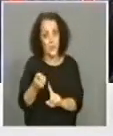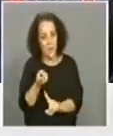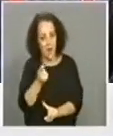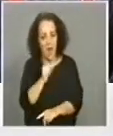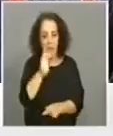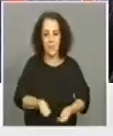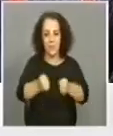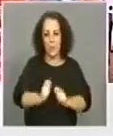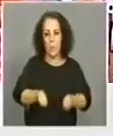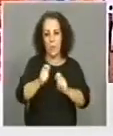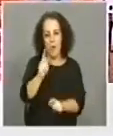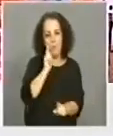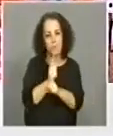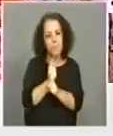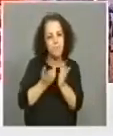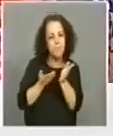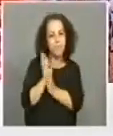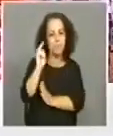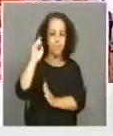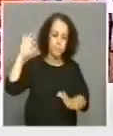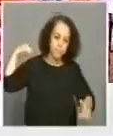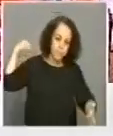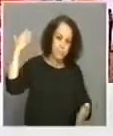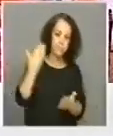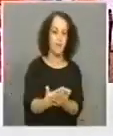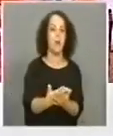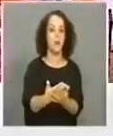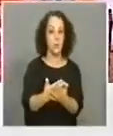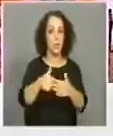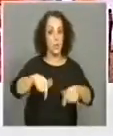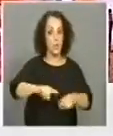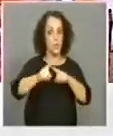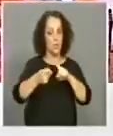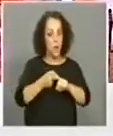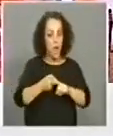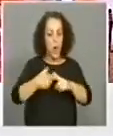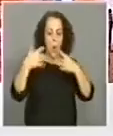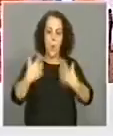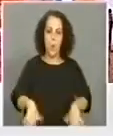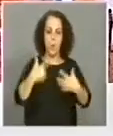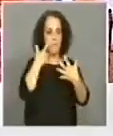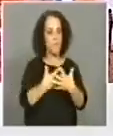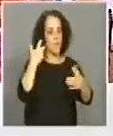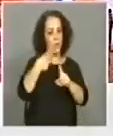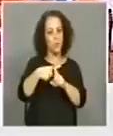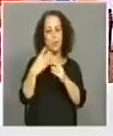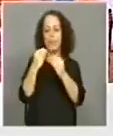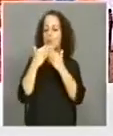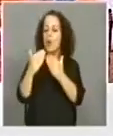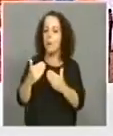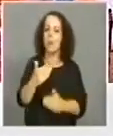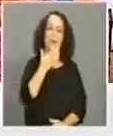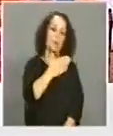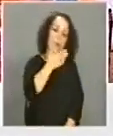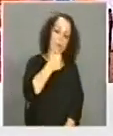ao longo de vários anos como uma grande tradição e hoje, este ano então, está com um grande sucesso também. Muito obrigada pela palavra que Sónia, muito